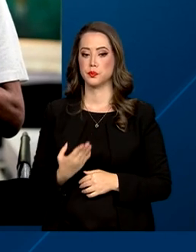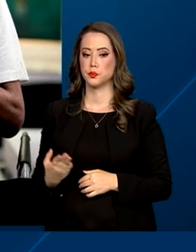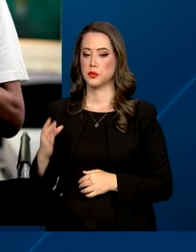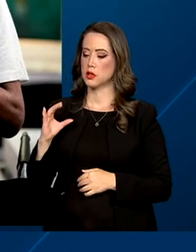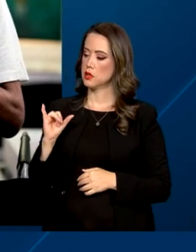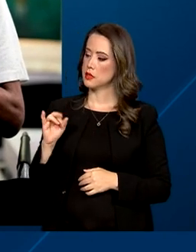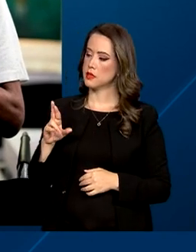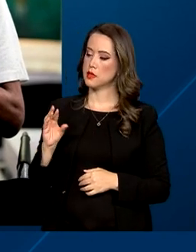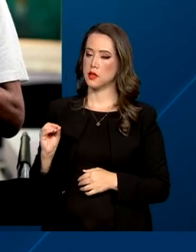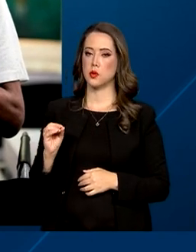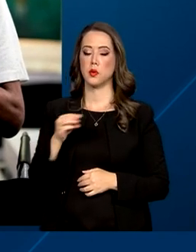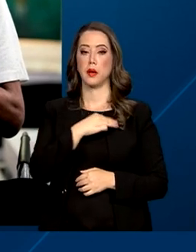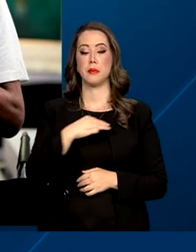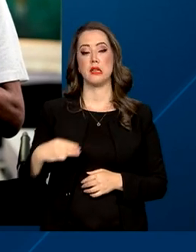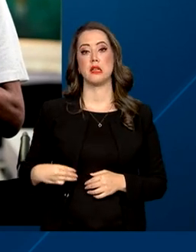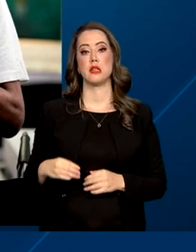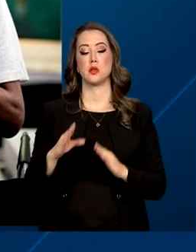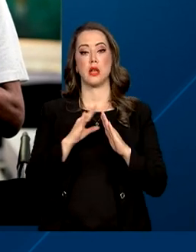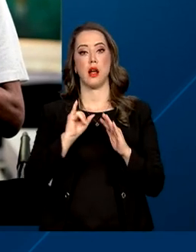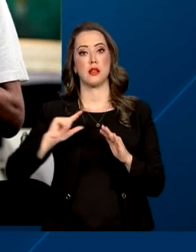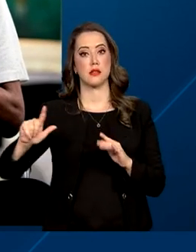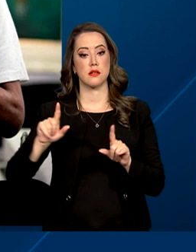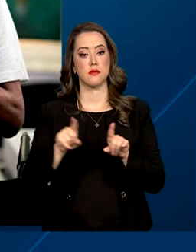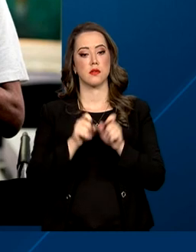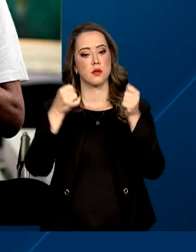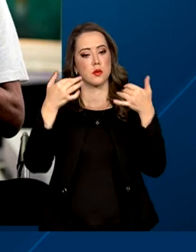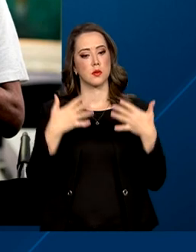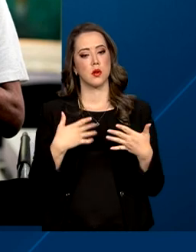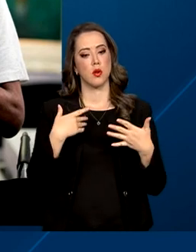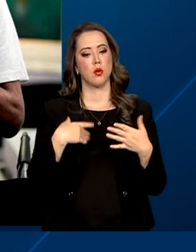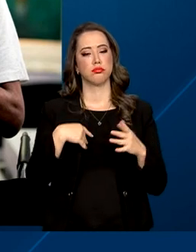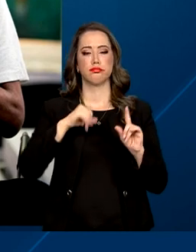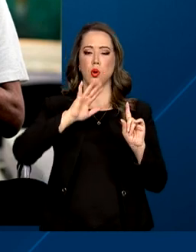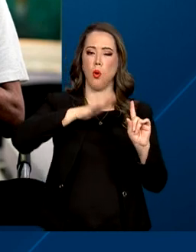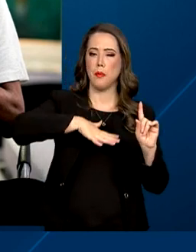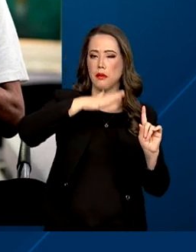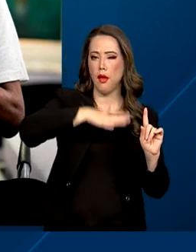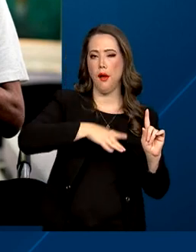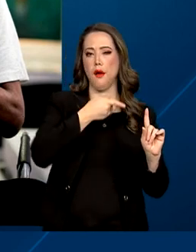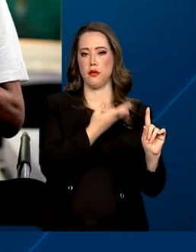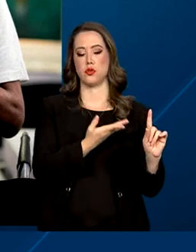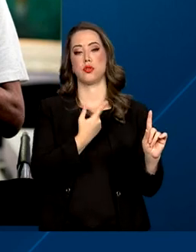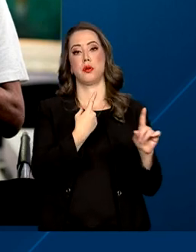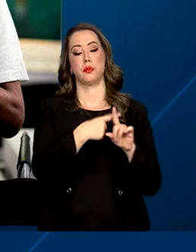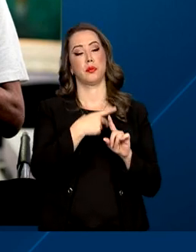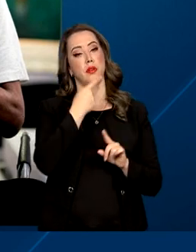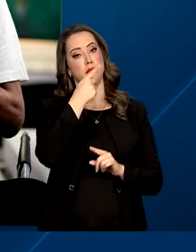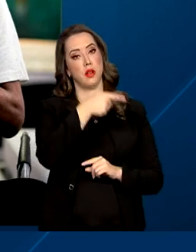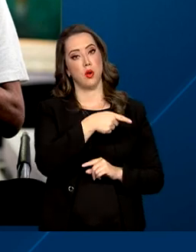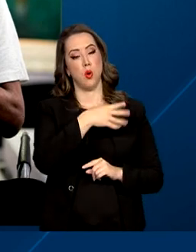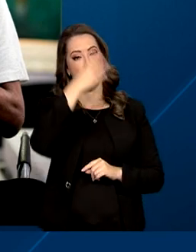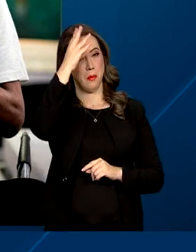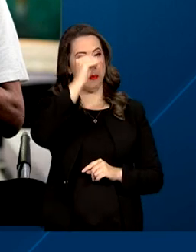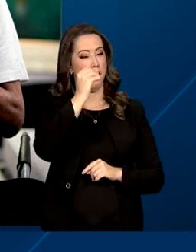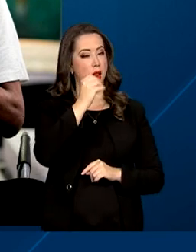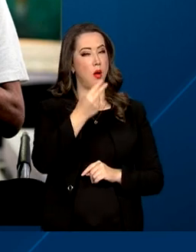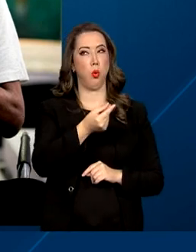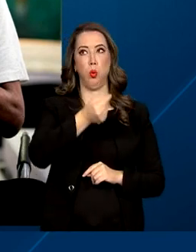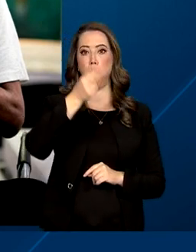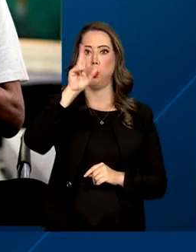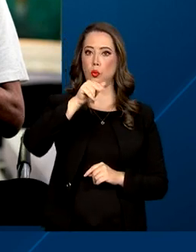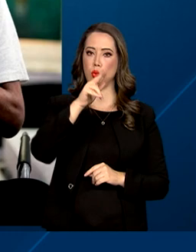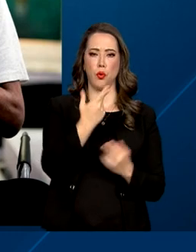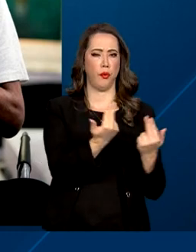da Casa Civil, utilizou as redes sociais para prestar uma homenagem. Ele ressaltou que Pelé é uma lenda e que ninguém